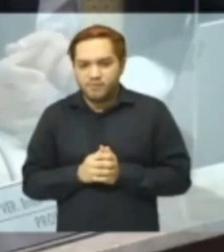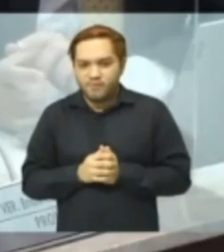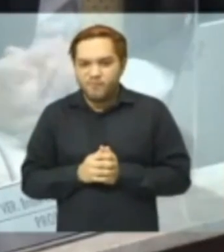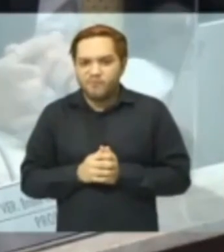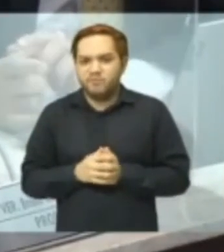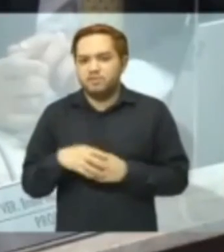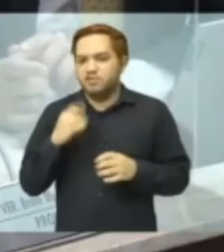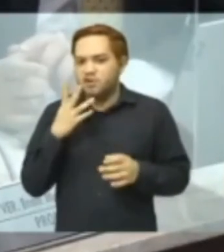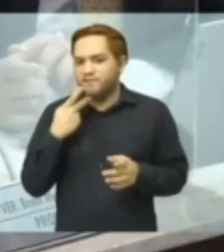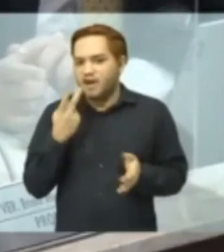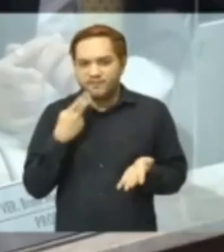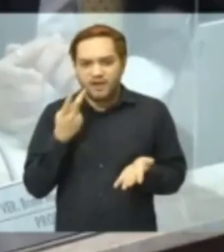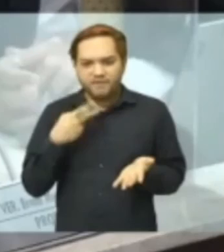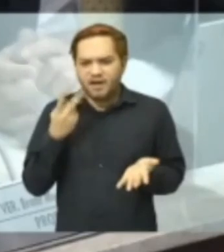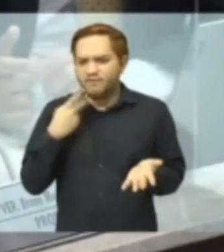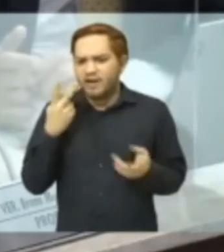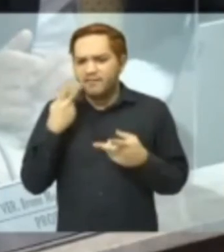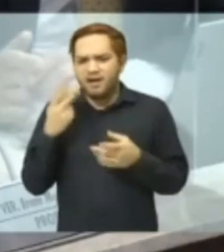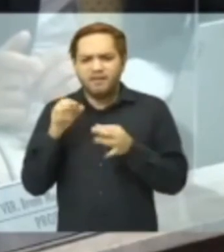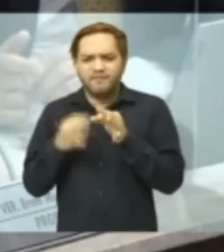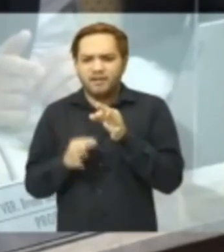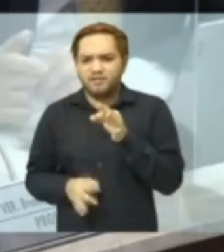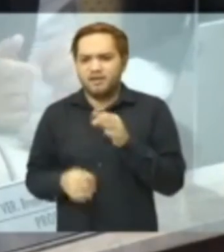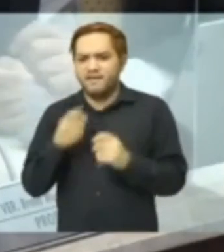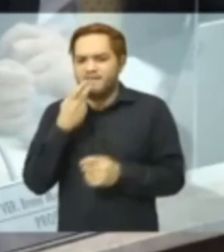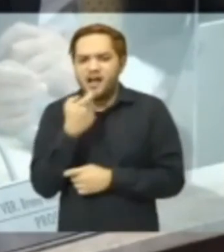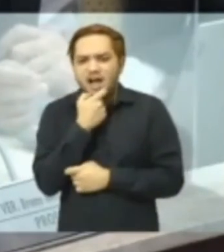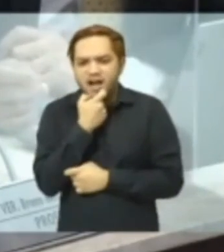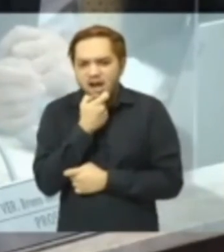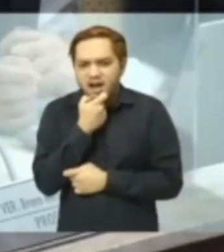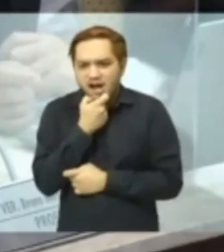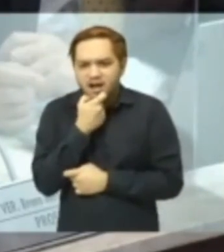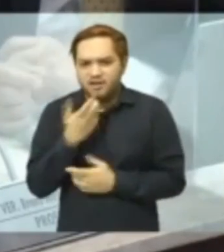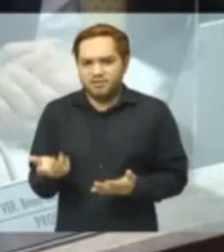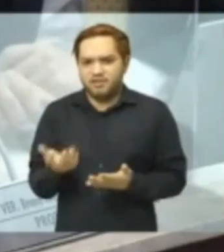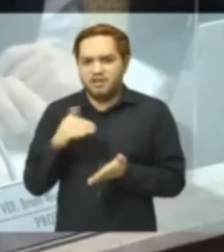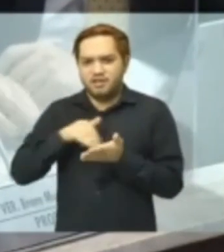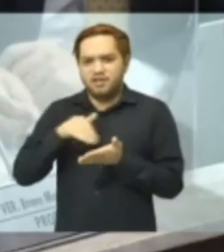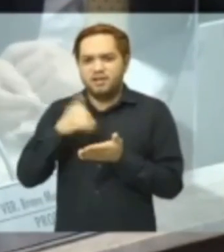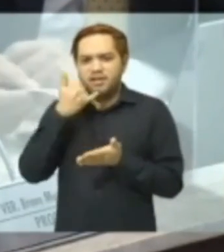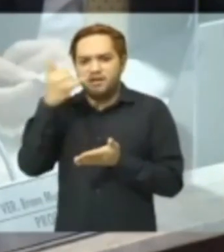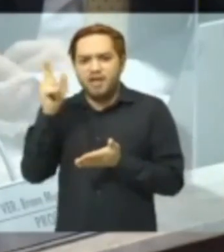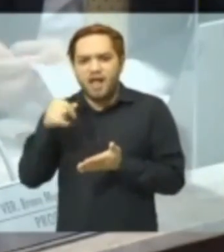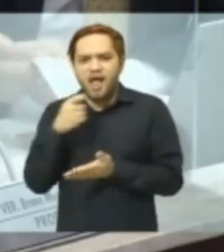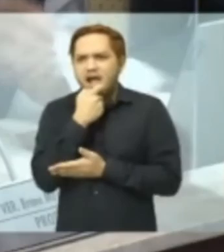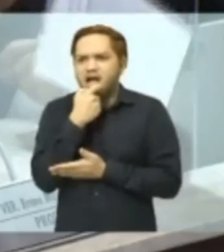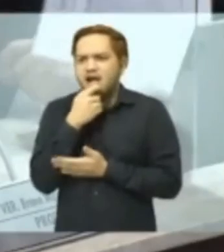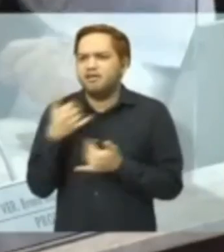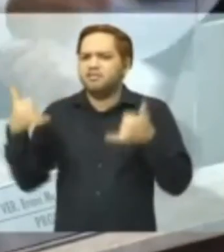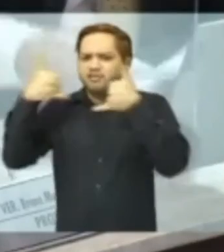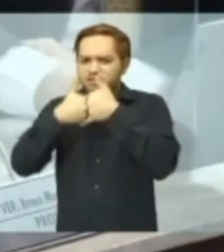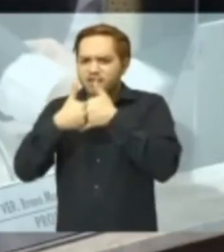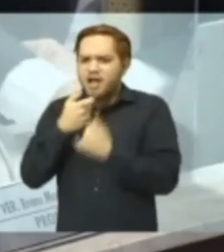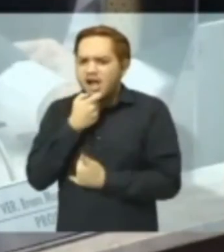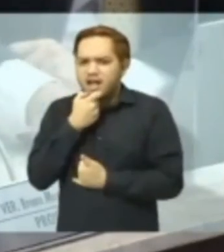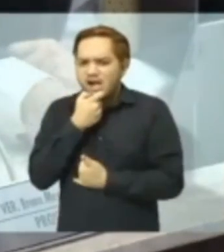na falácia, só no H, falando inglês, a secretária, quando o pessoal liga, atende a inglês, que eu não sei falar inglês, ou é o